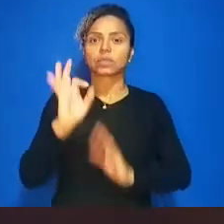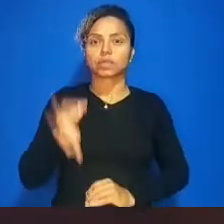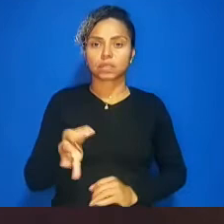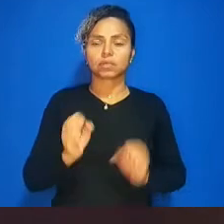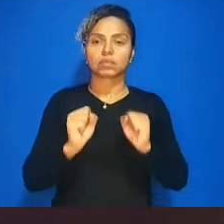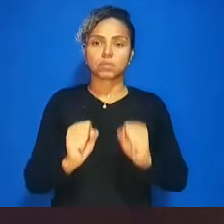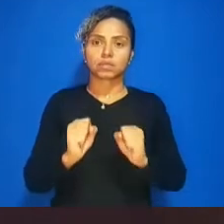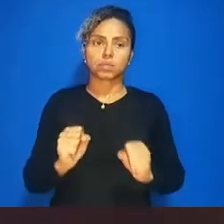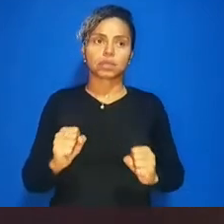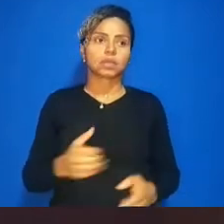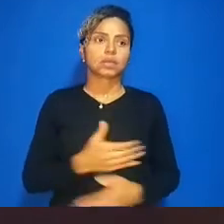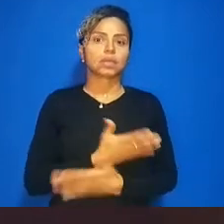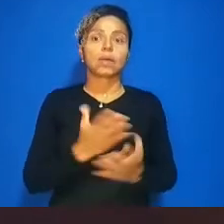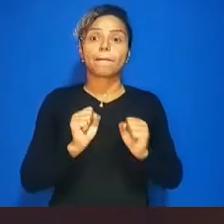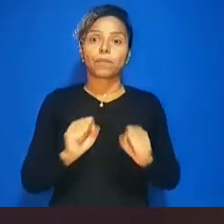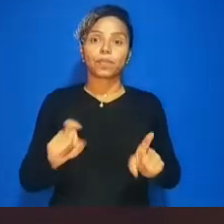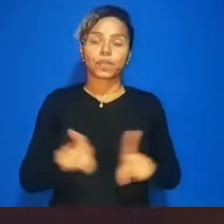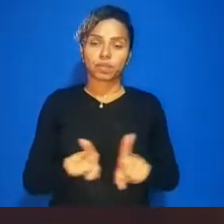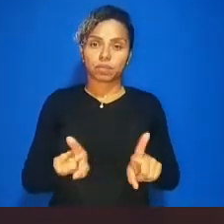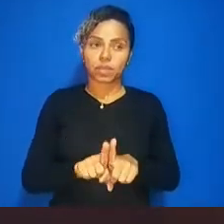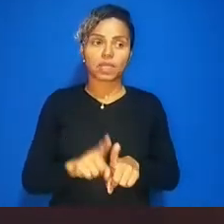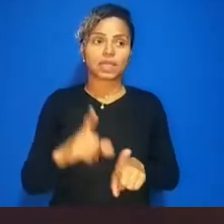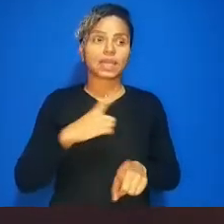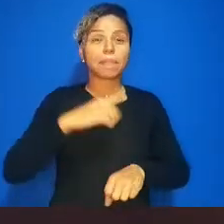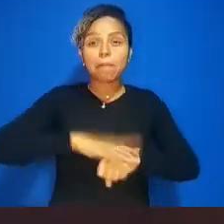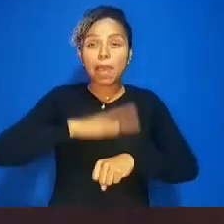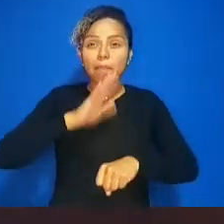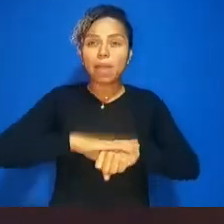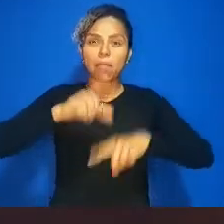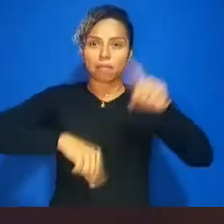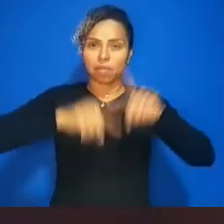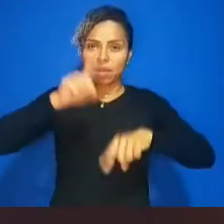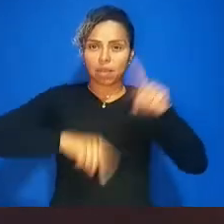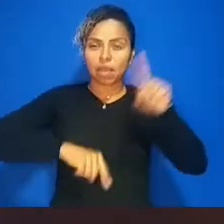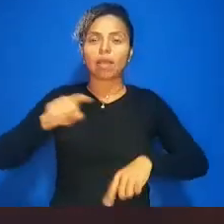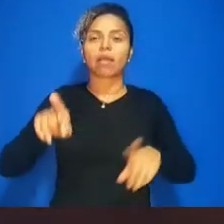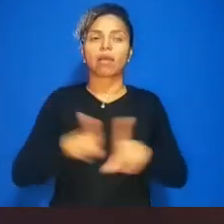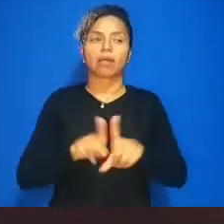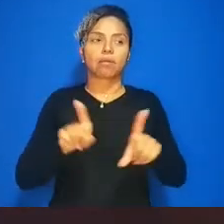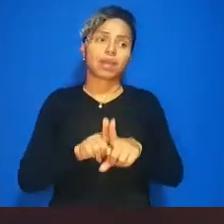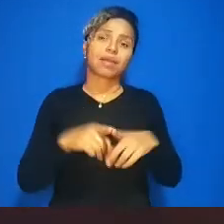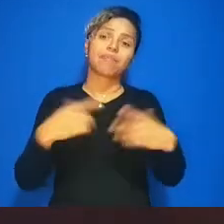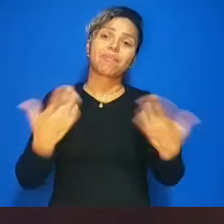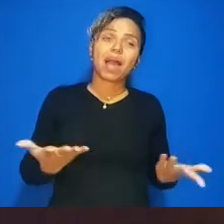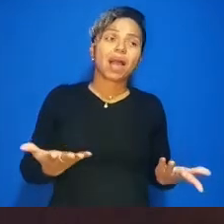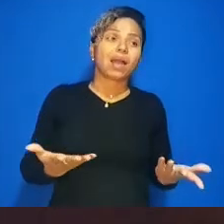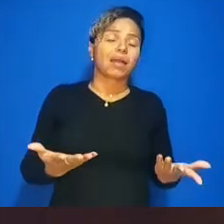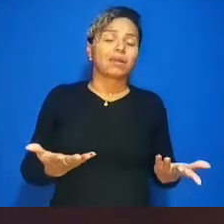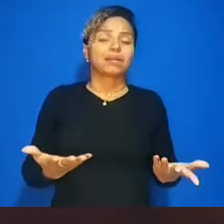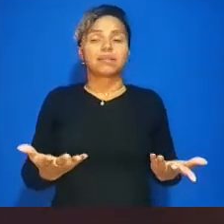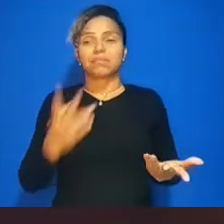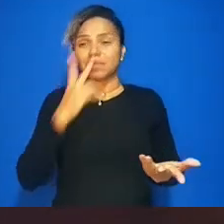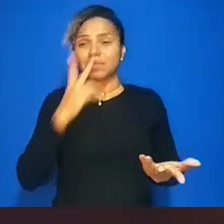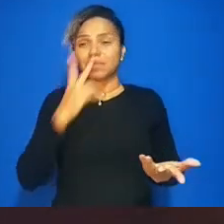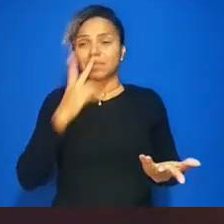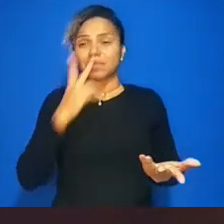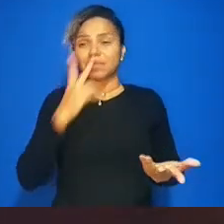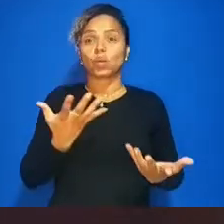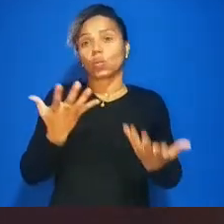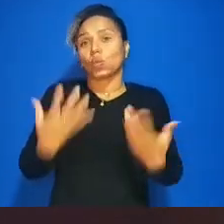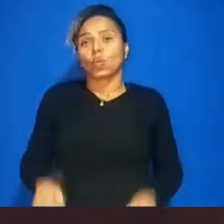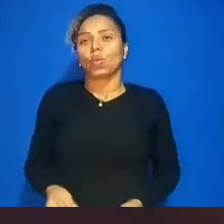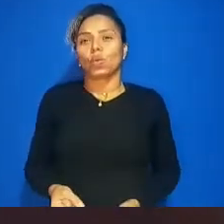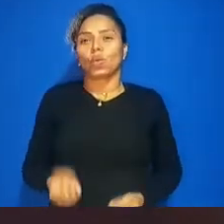receber mais aparatos deveriam receber mais incentivo do estado e o estado está enquanto a partida querendo retirar uma companhia de lá